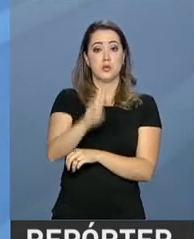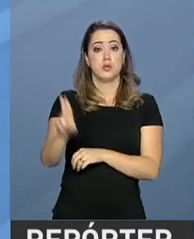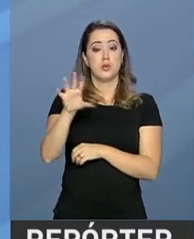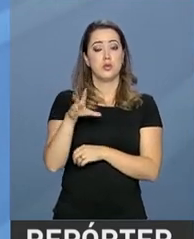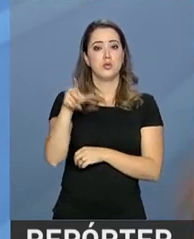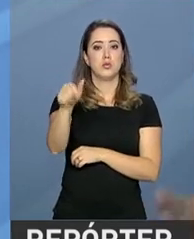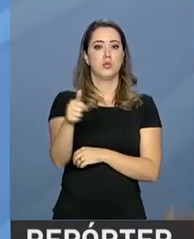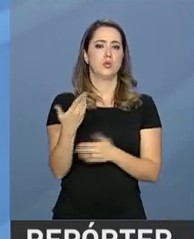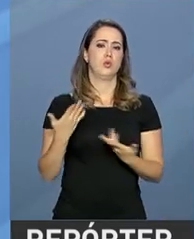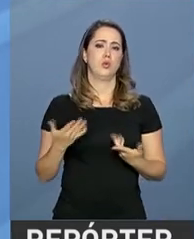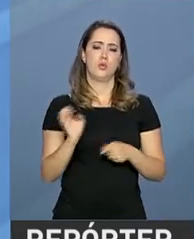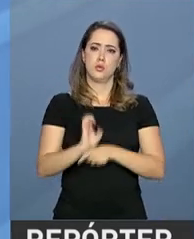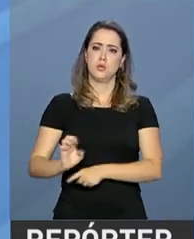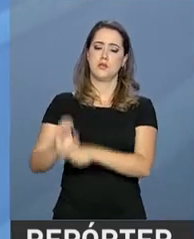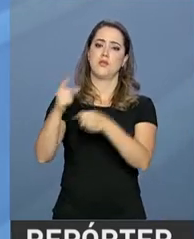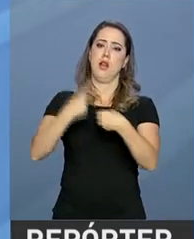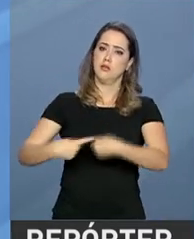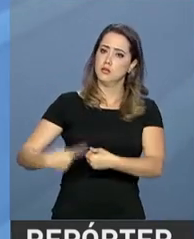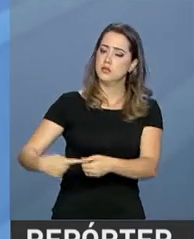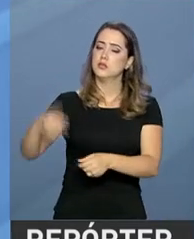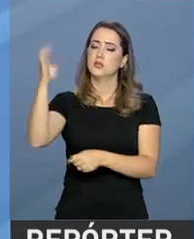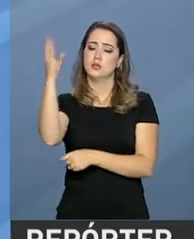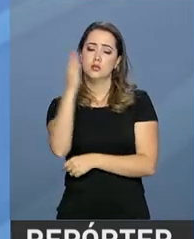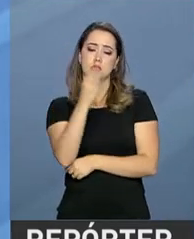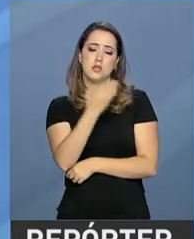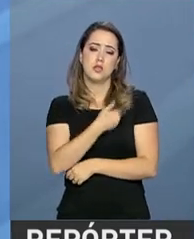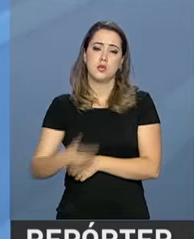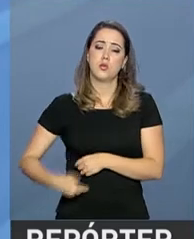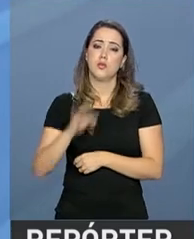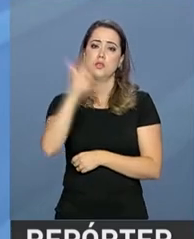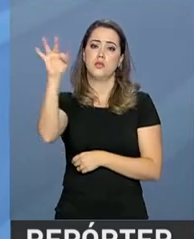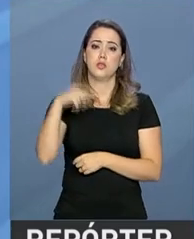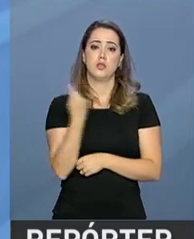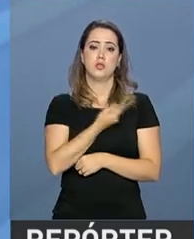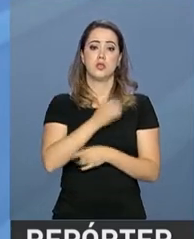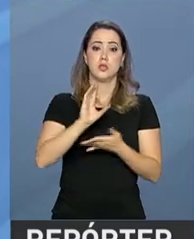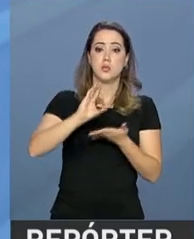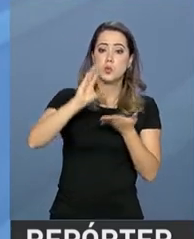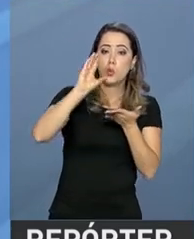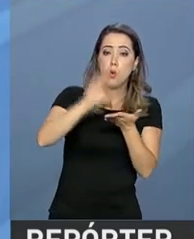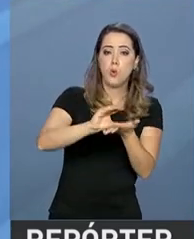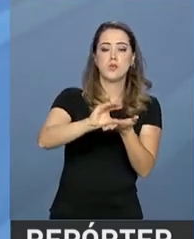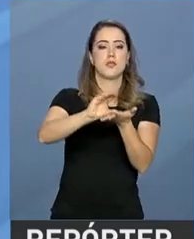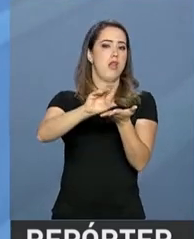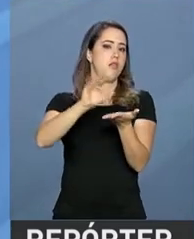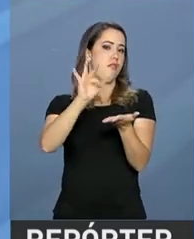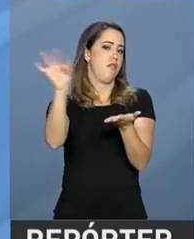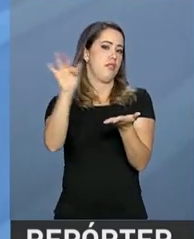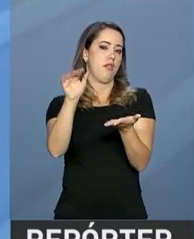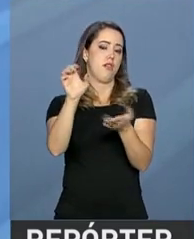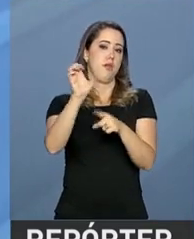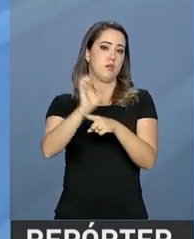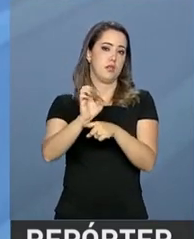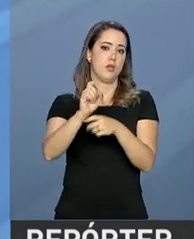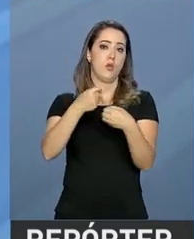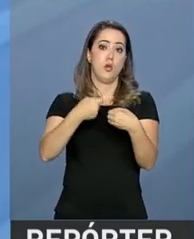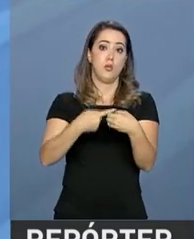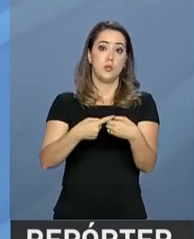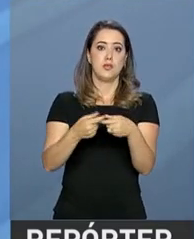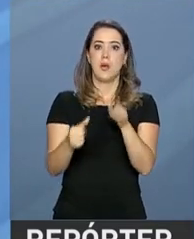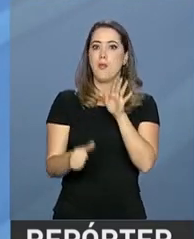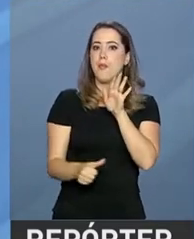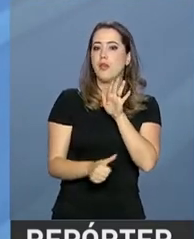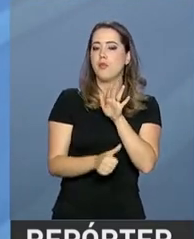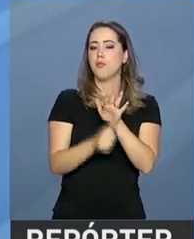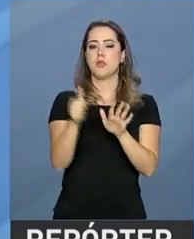todos. Pela primeira vez também nós teremos conselhos a nível federal, a nível estadual, a nível municipal. E por fim, pela primeira